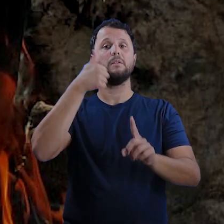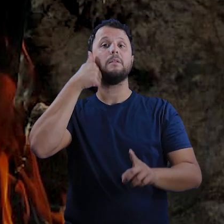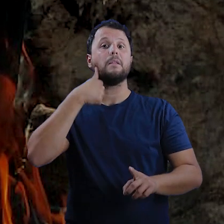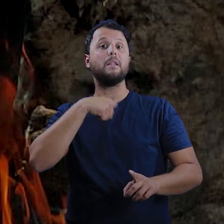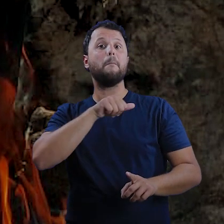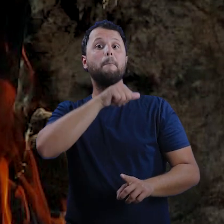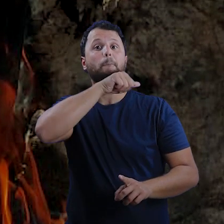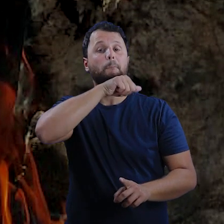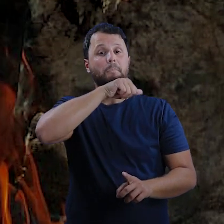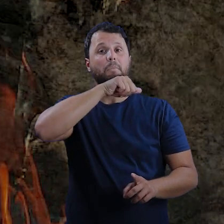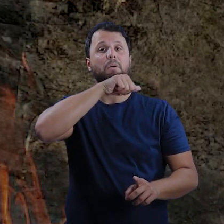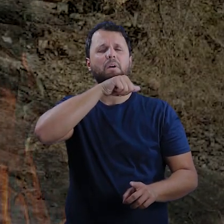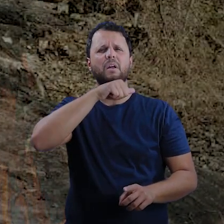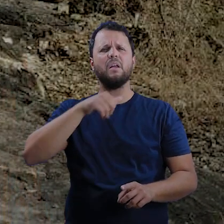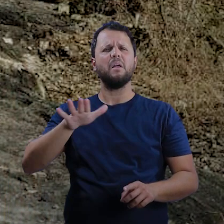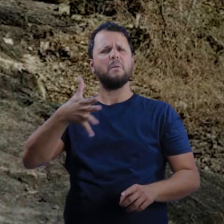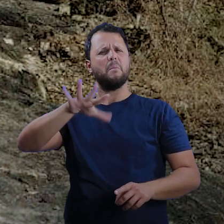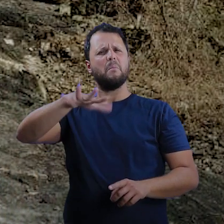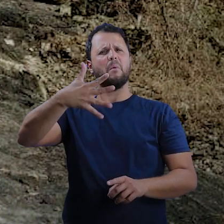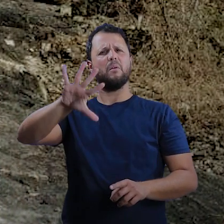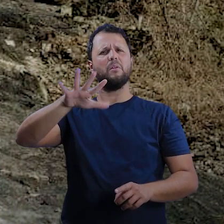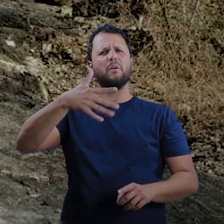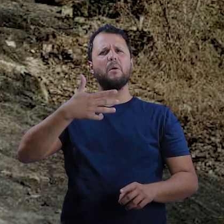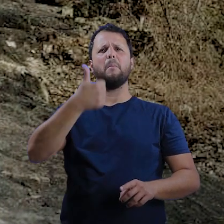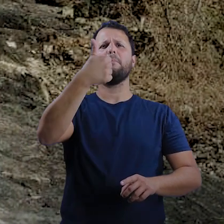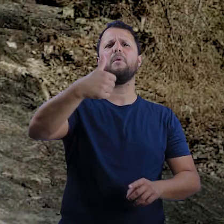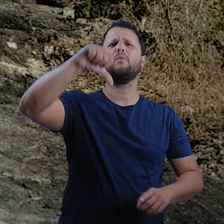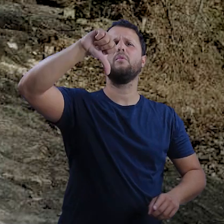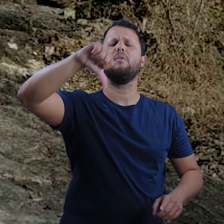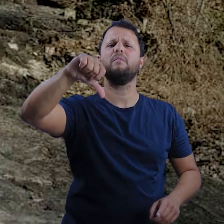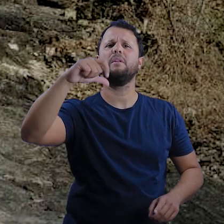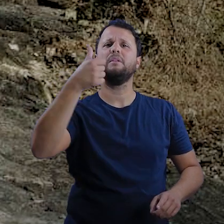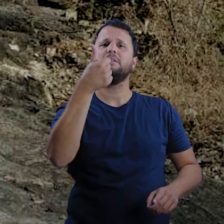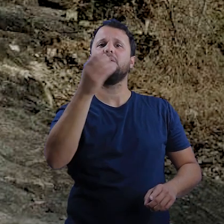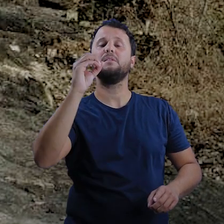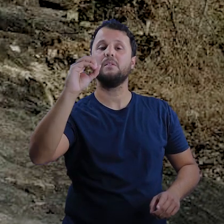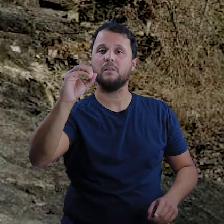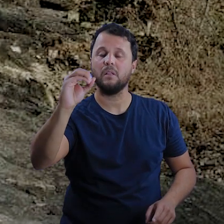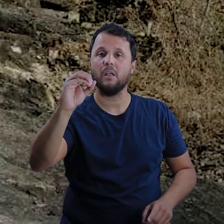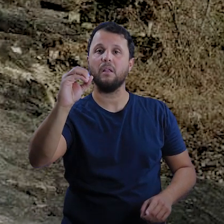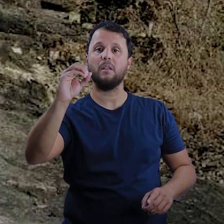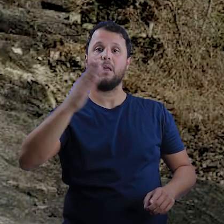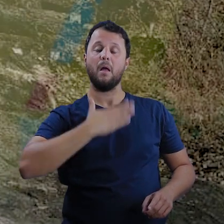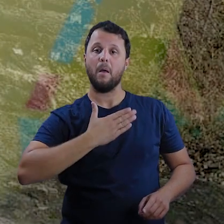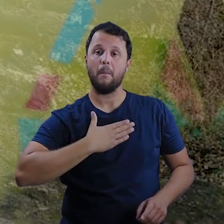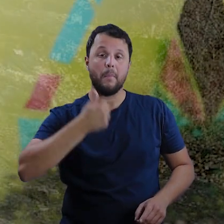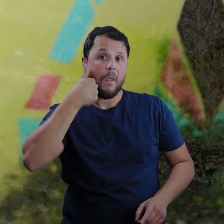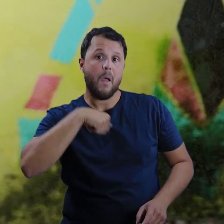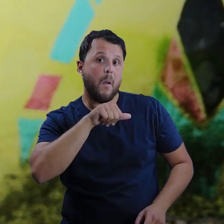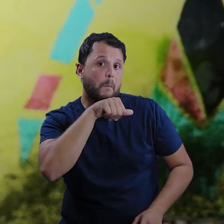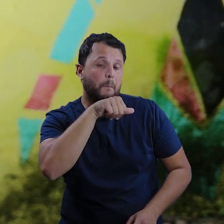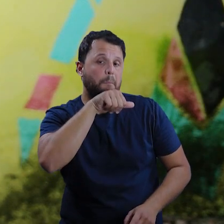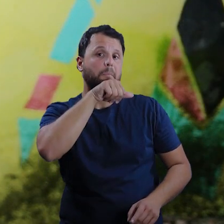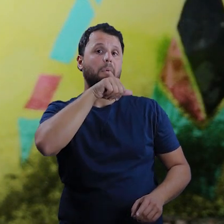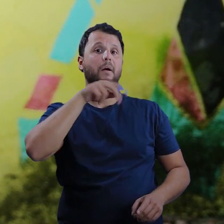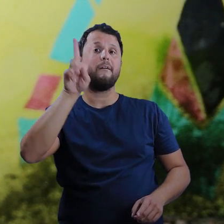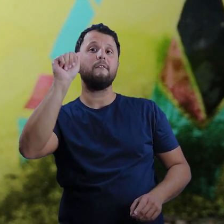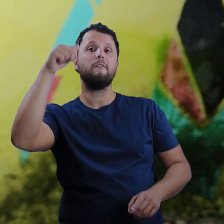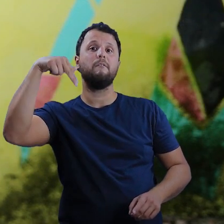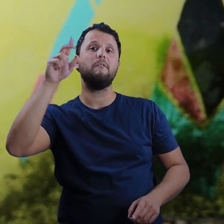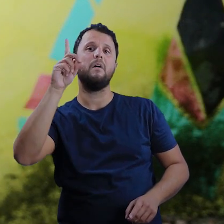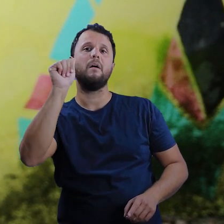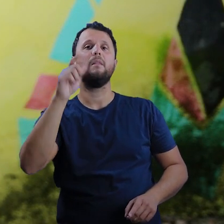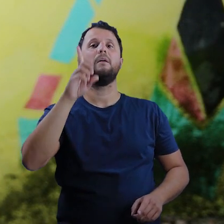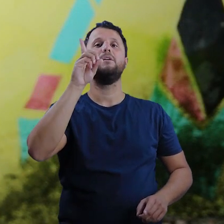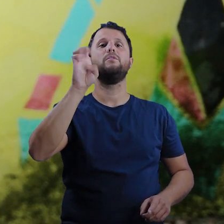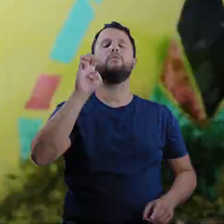Então, desde 1960, a minha mãe, a minha matriarca, Wanda de